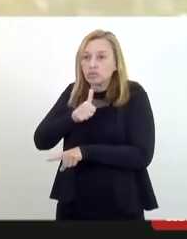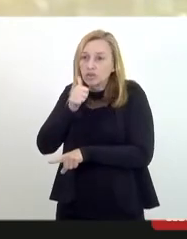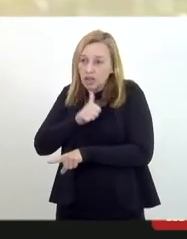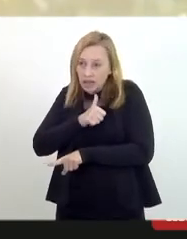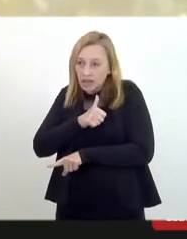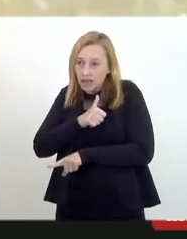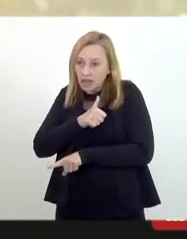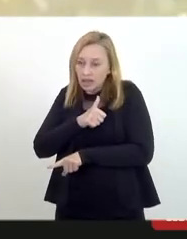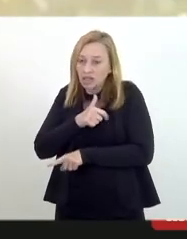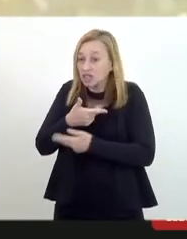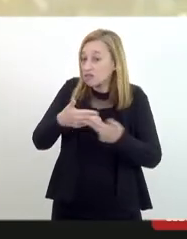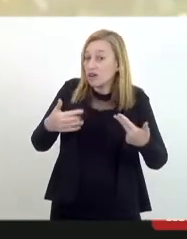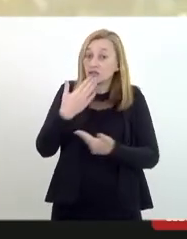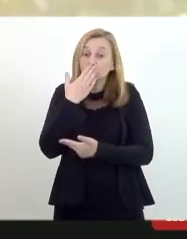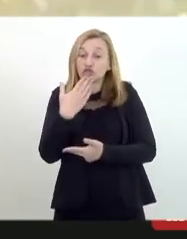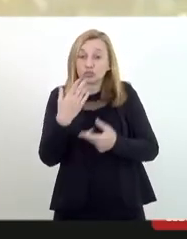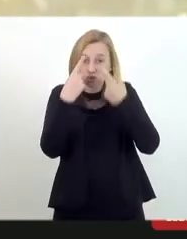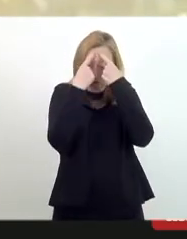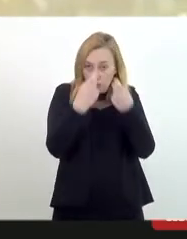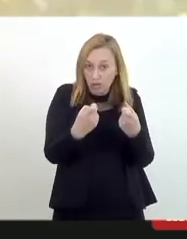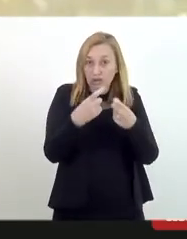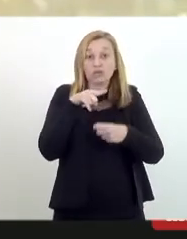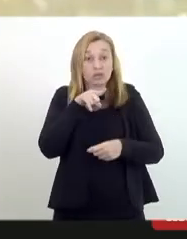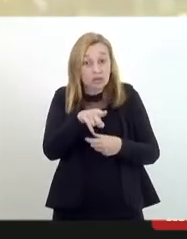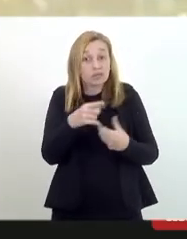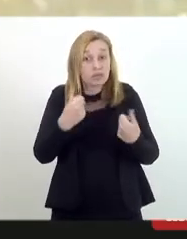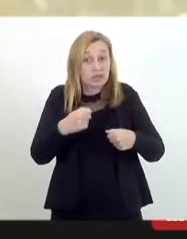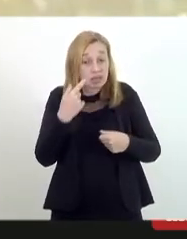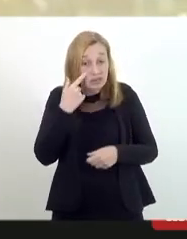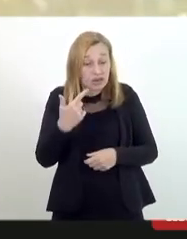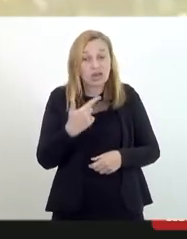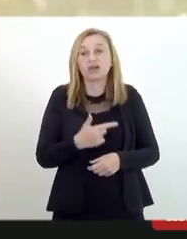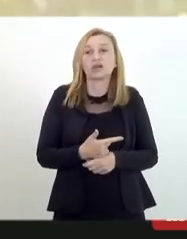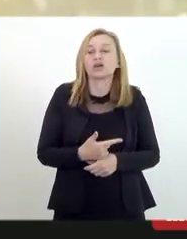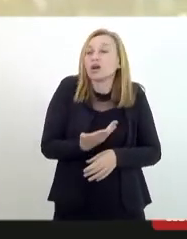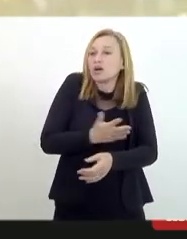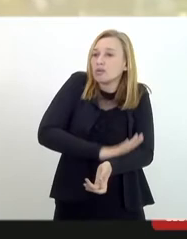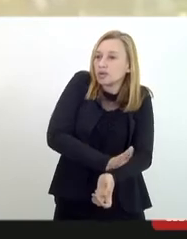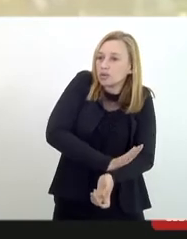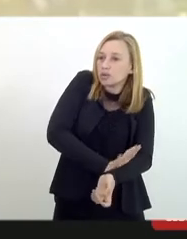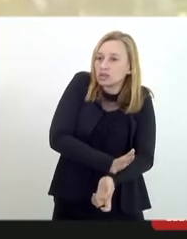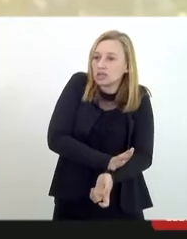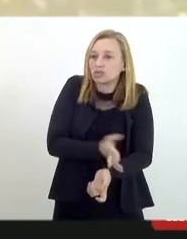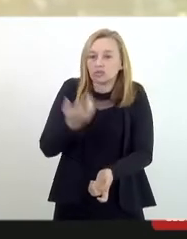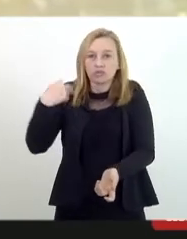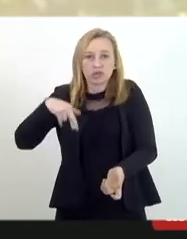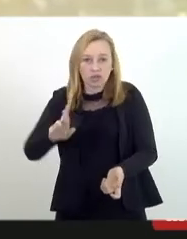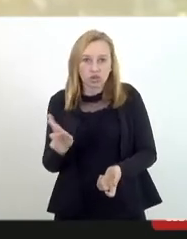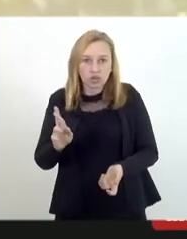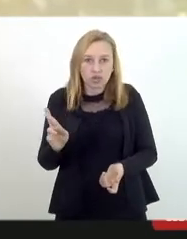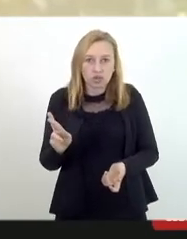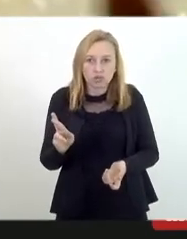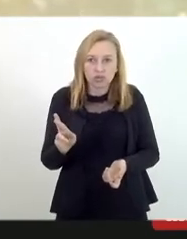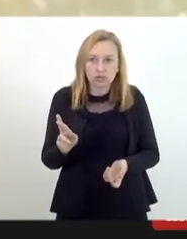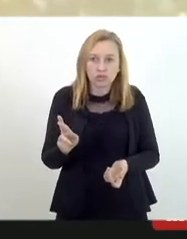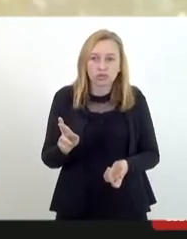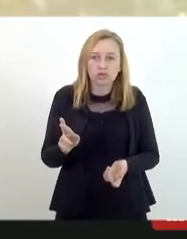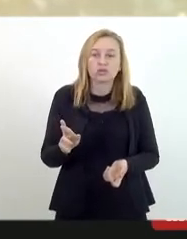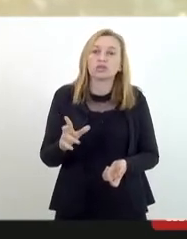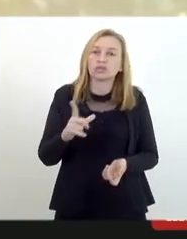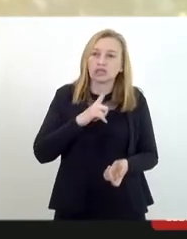tipos de violência. Você tem, no caso do preconceito religioso, você tem o